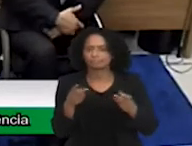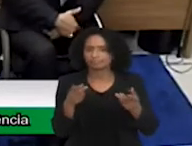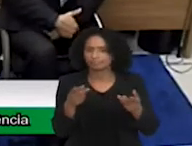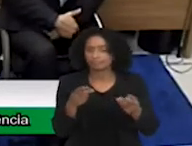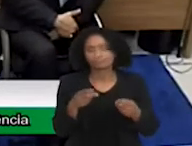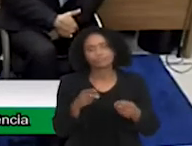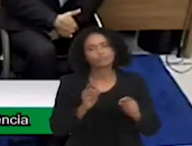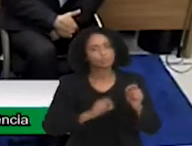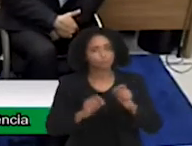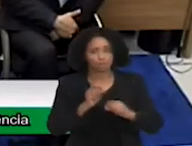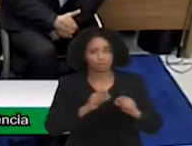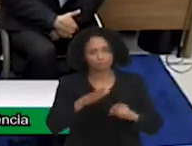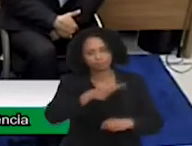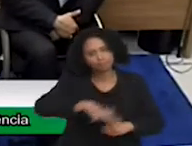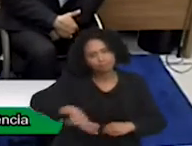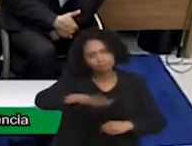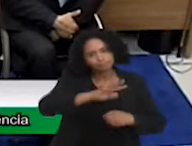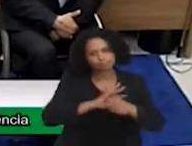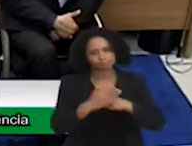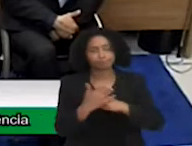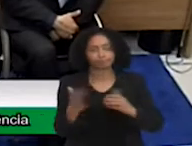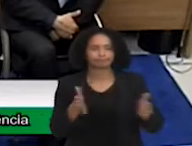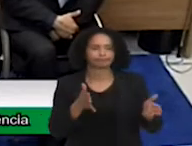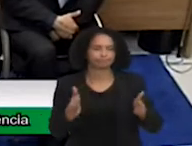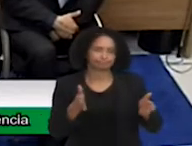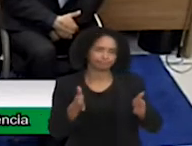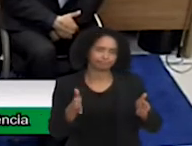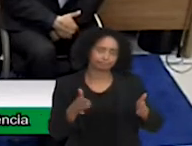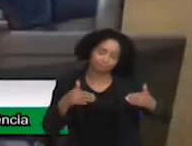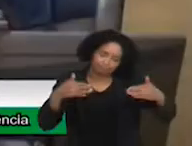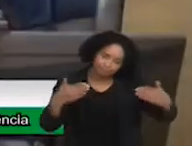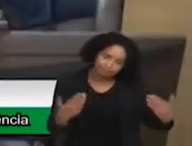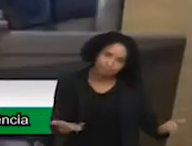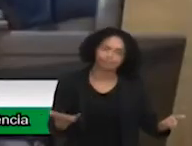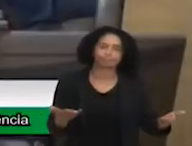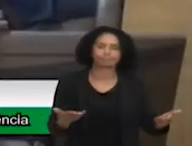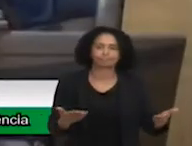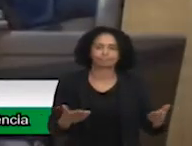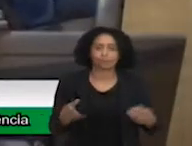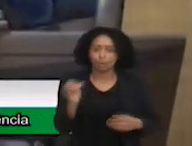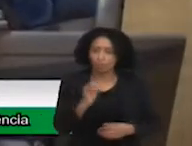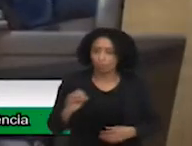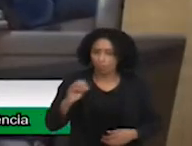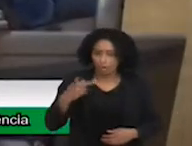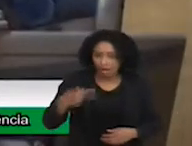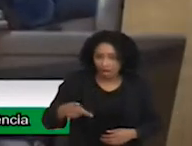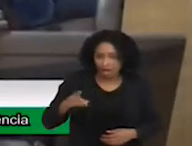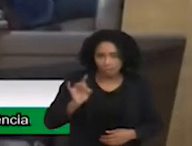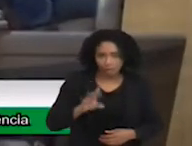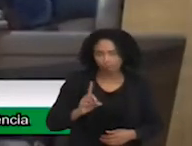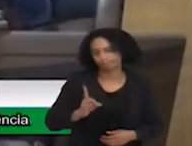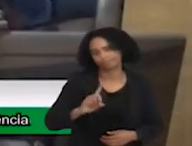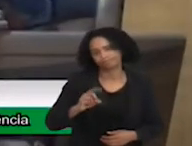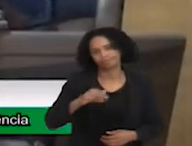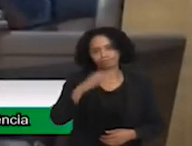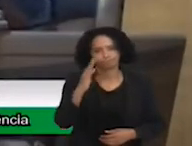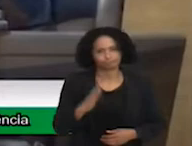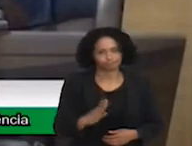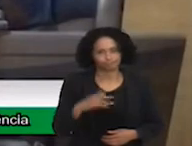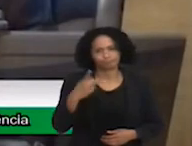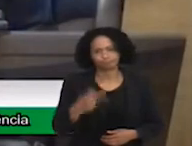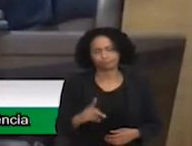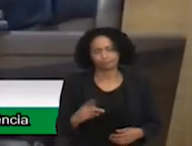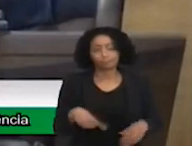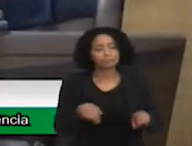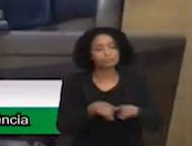não só na nossa cidade, mas como no nosso país também. Convido a nobre vereadora Cristiane Furlan